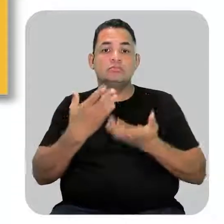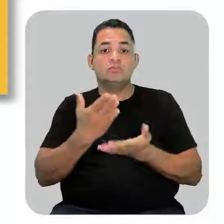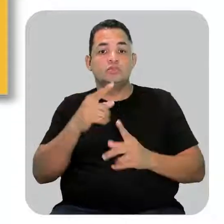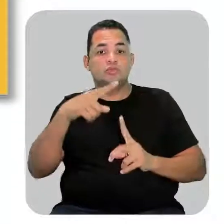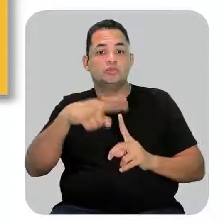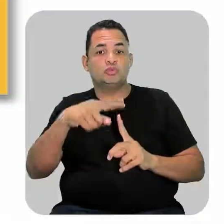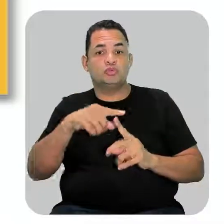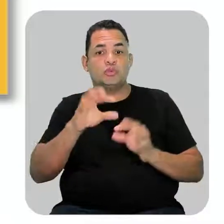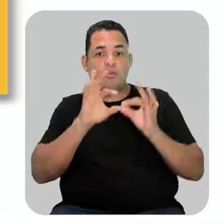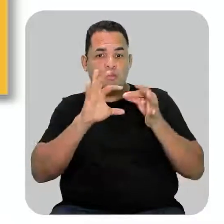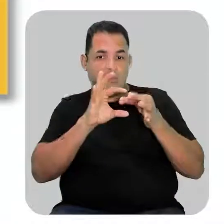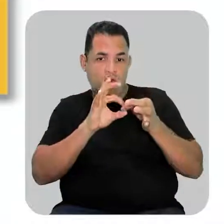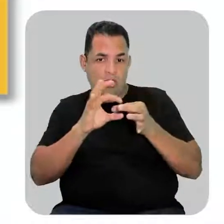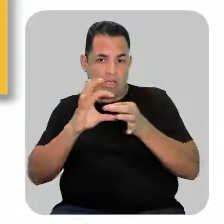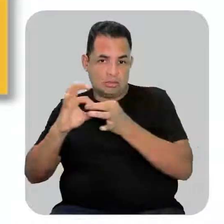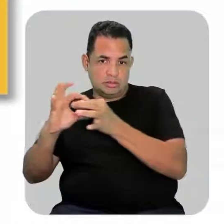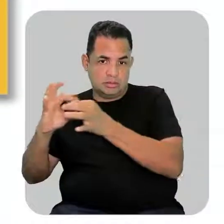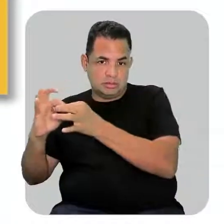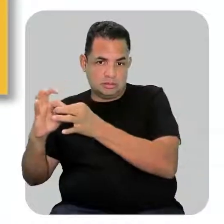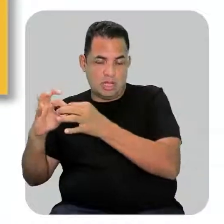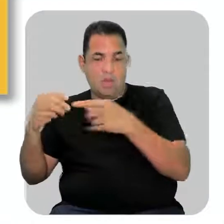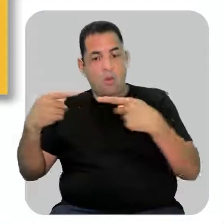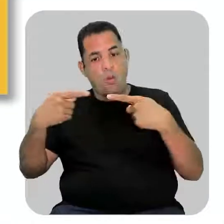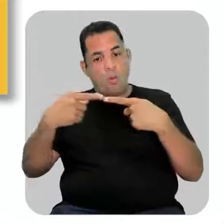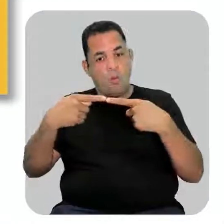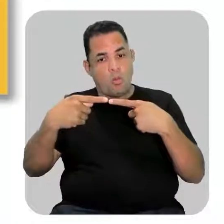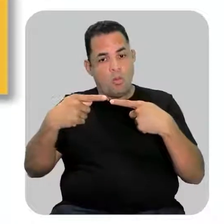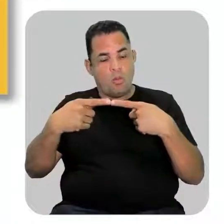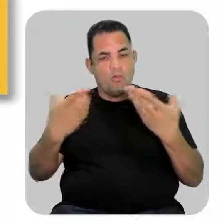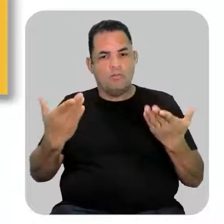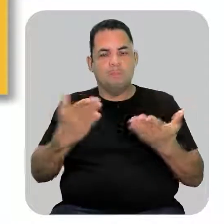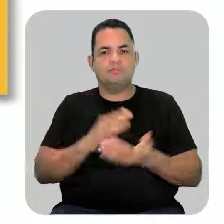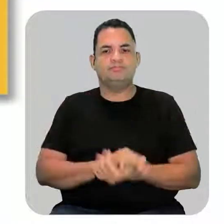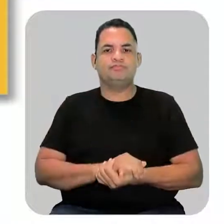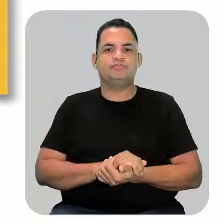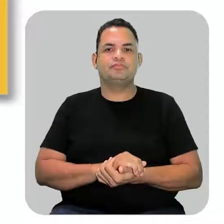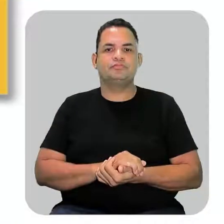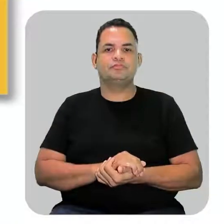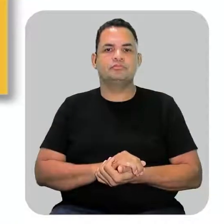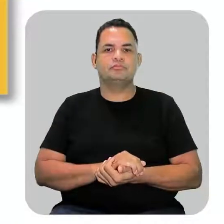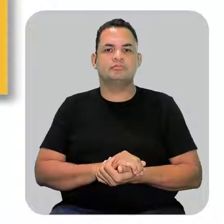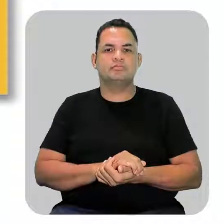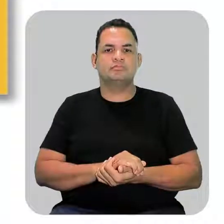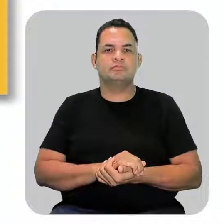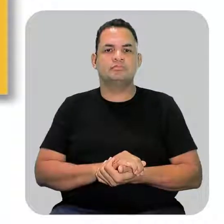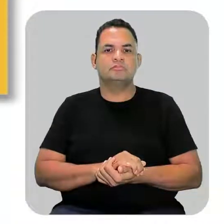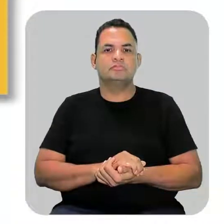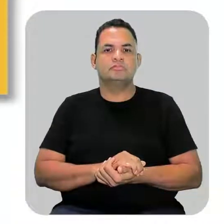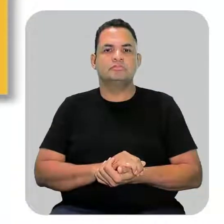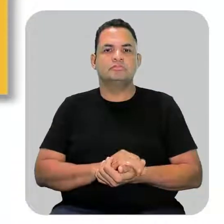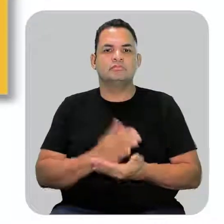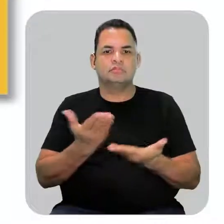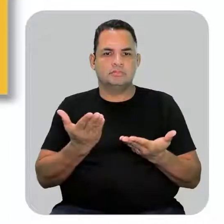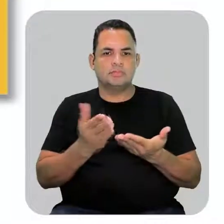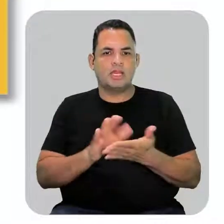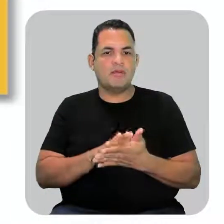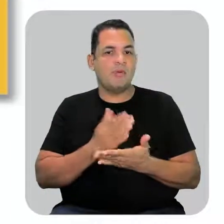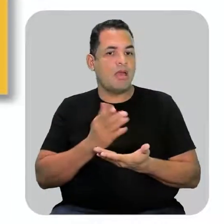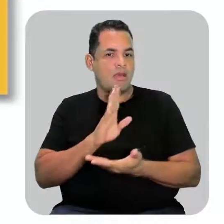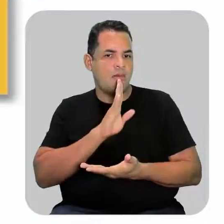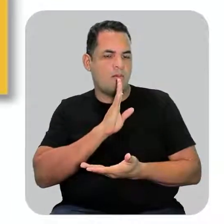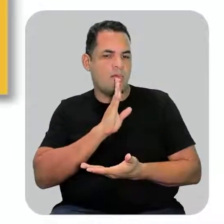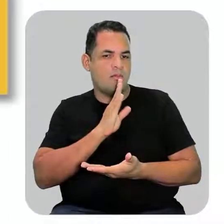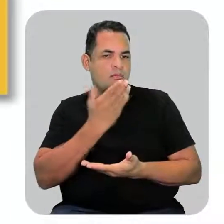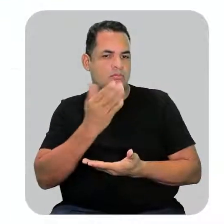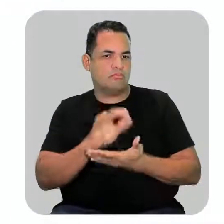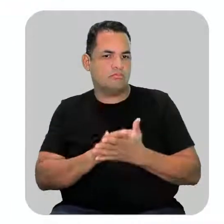terminação vai continuar sendo O, porque nós estamos falando de hidrocarboneto. Tranquilo? Então, vamos lá para a gente conhecer